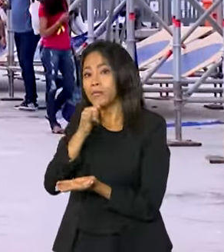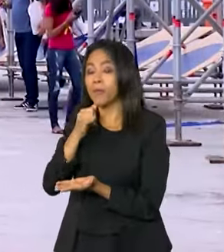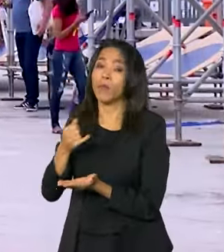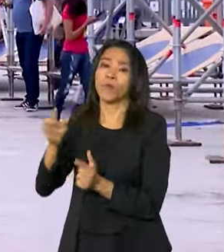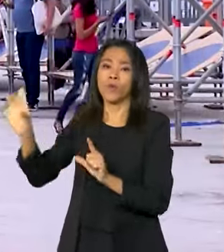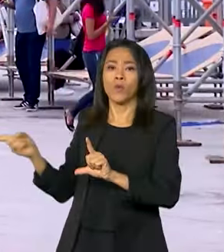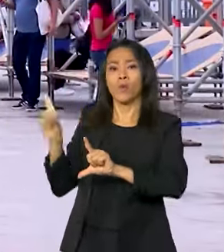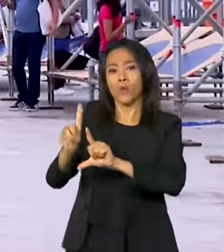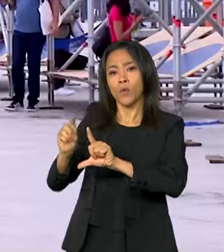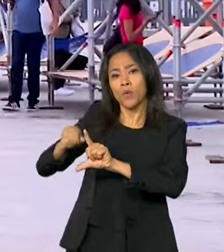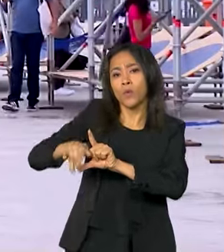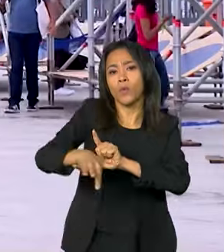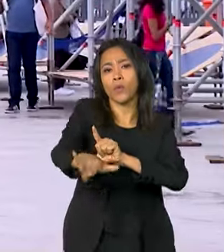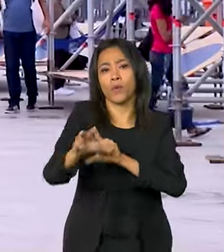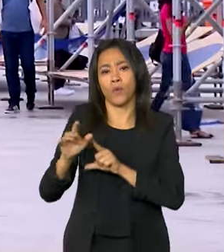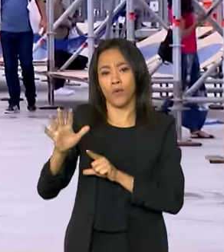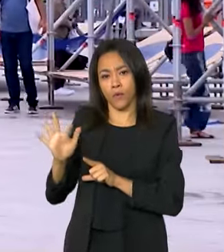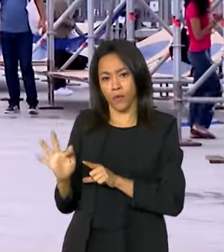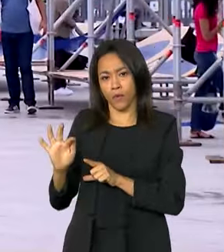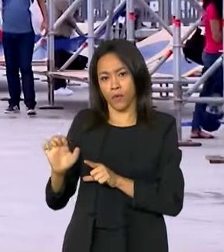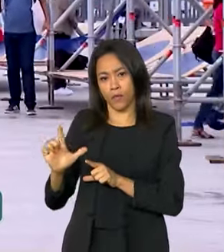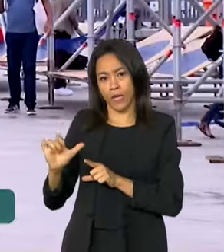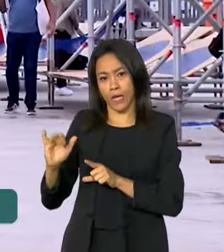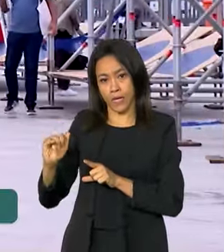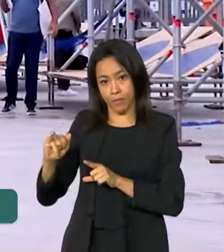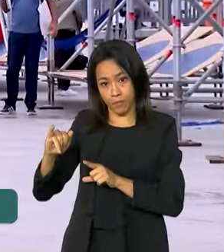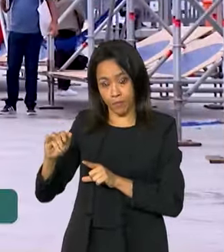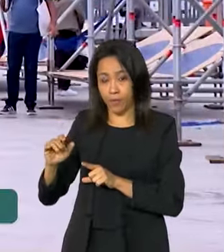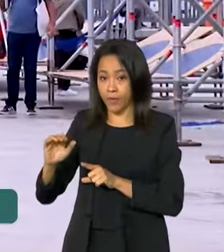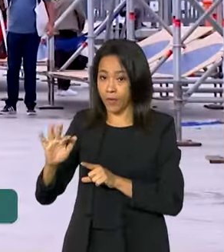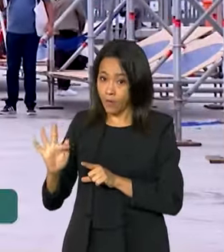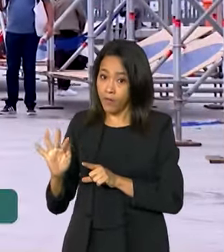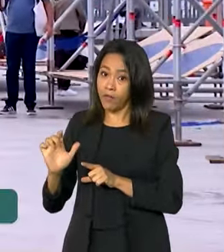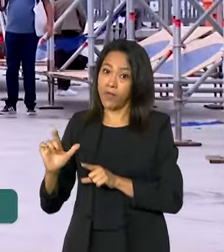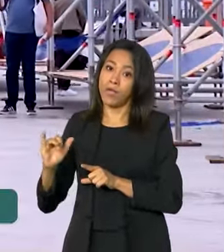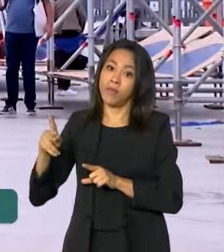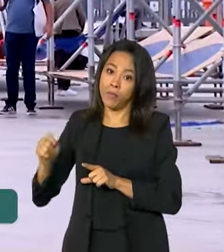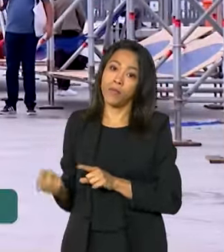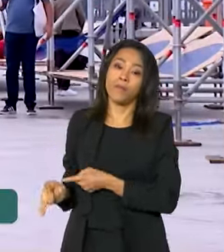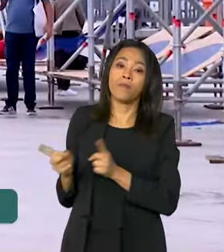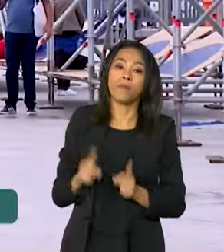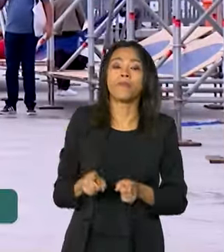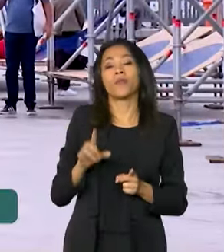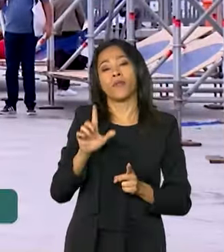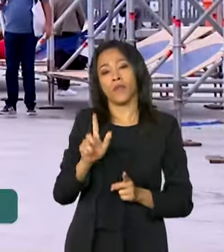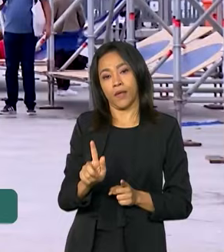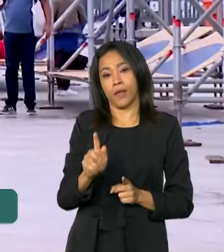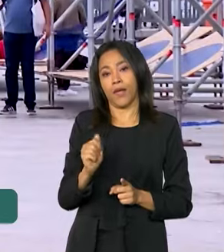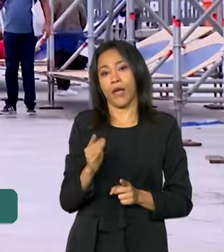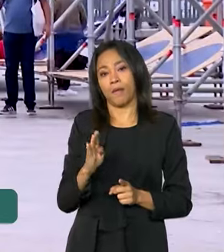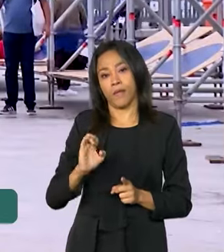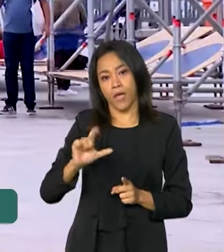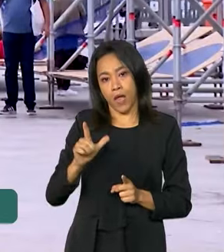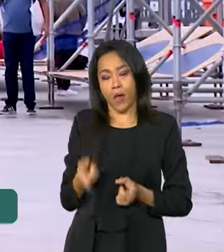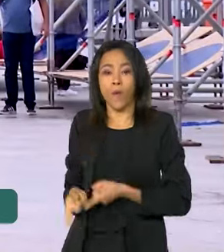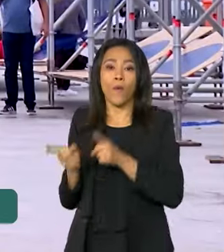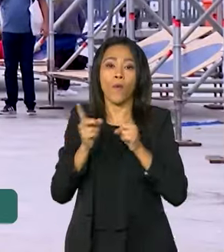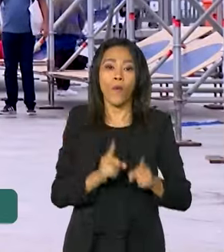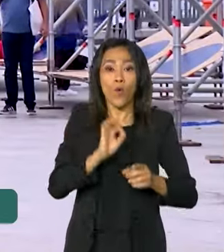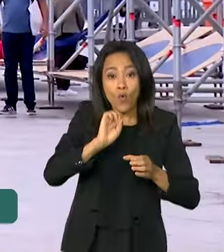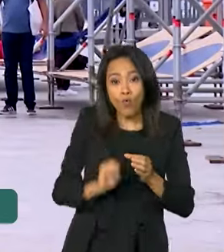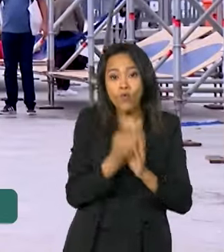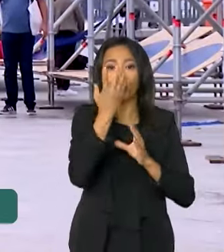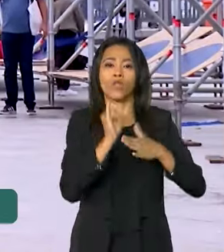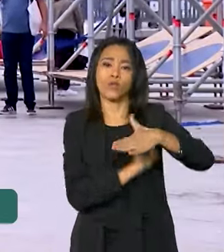de conteúdo Felipe Neto, o diretor de política monetária e futuro presidente do Banco Central, Gabriel Galípolo, o fundador do Instituto